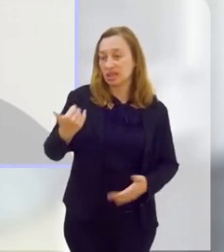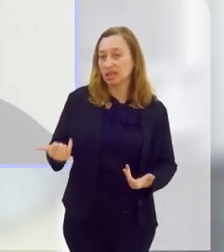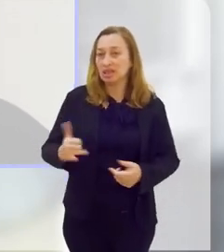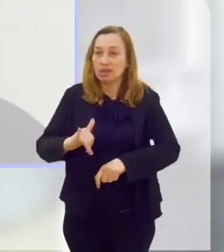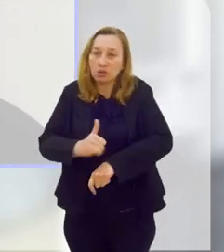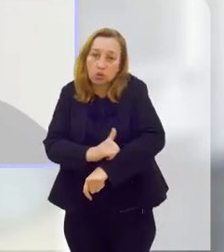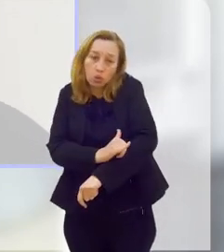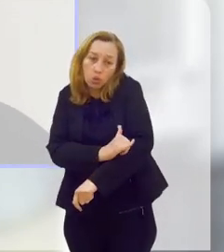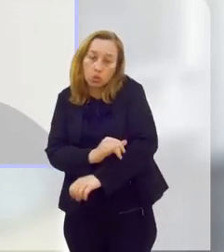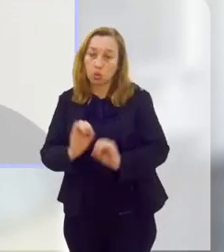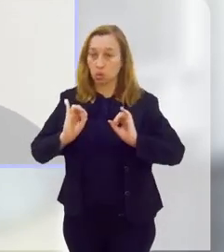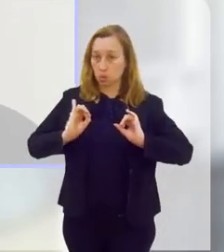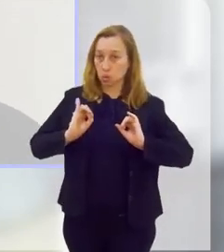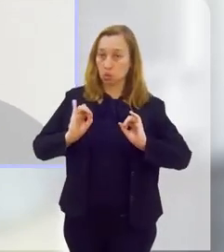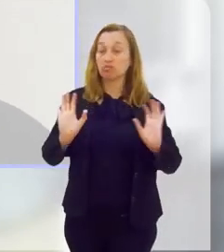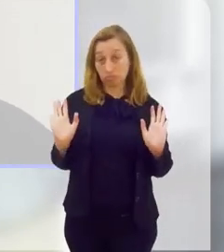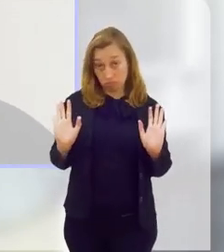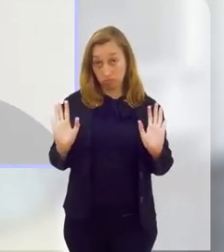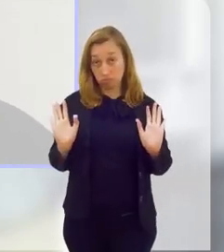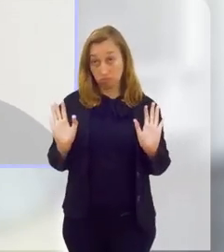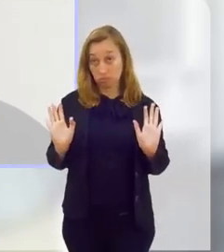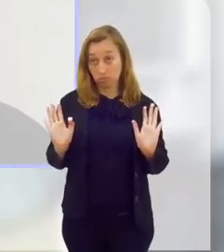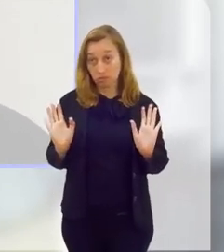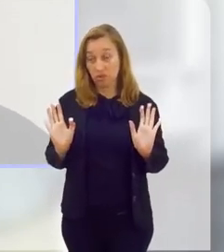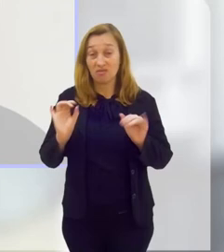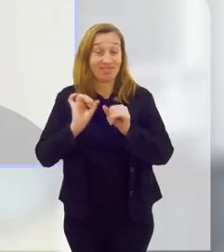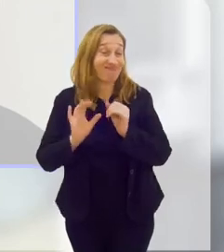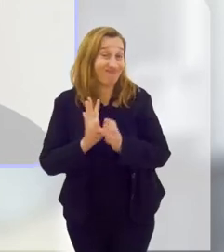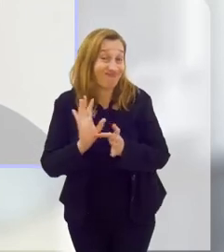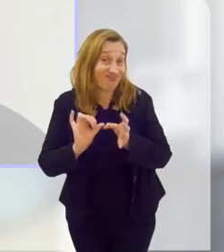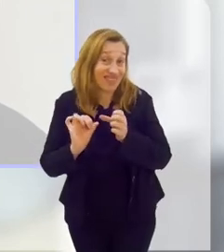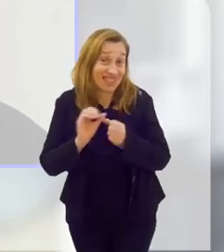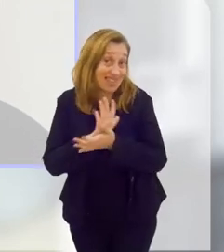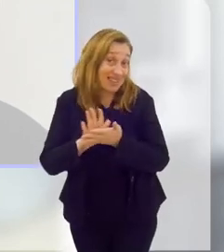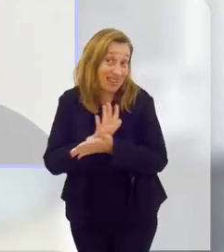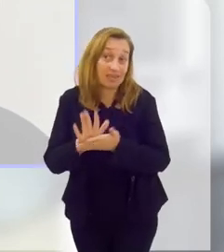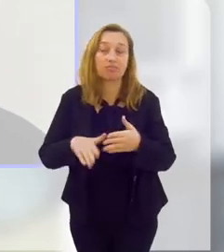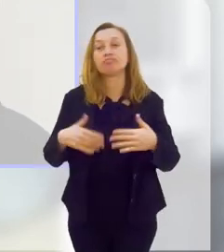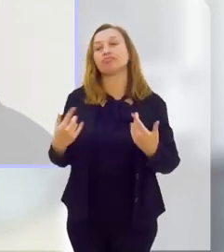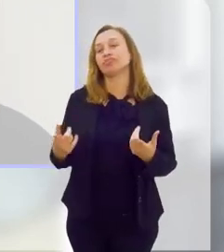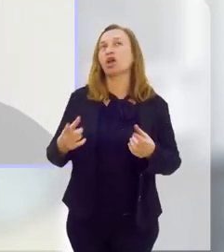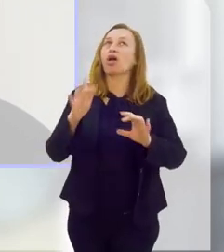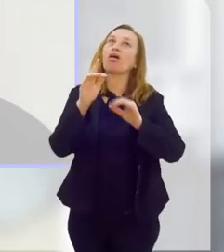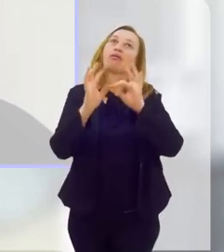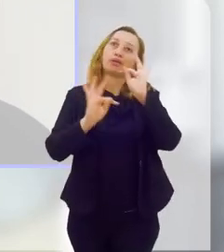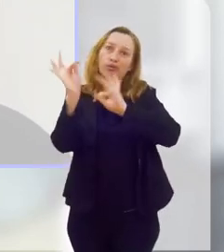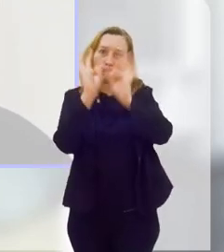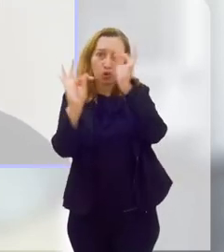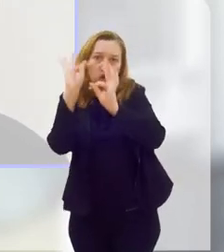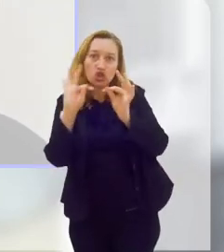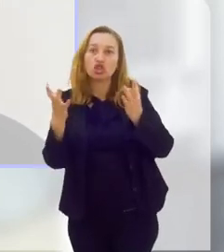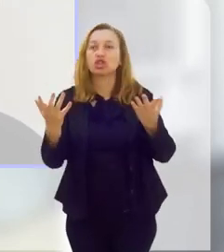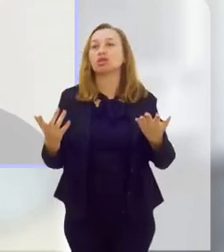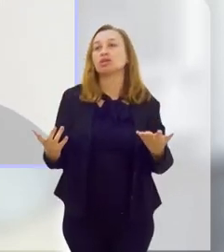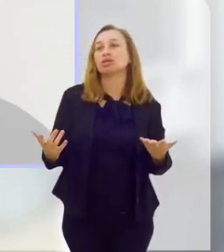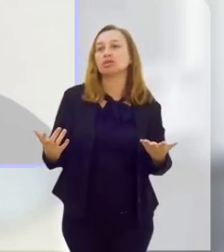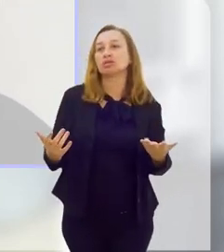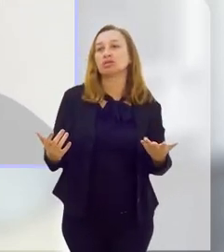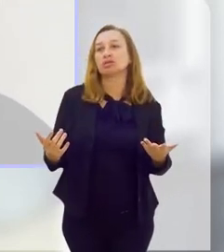falar obesos, mas sedentários, sem fazer nada. Aí também tem tecnologia,